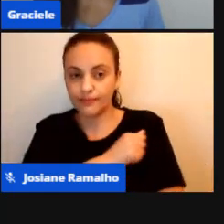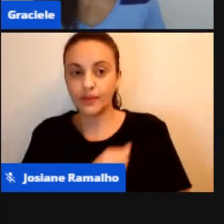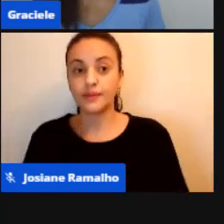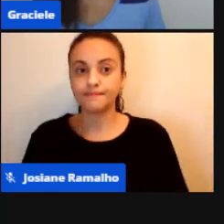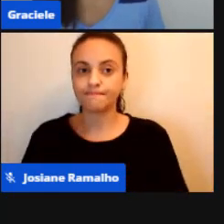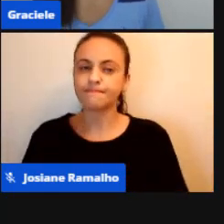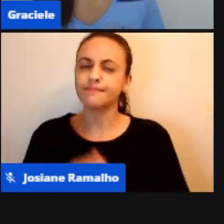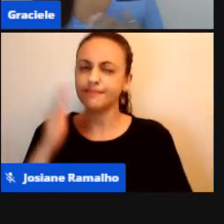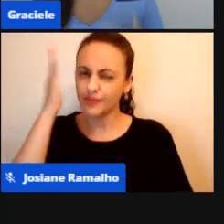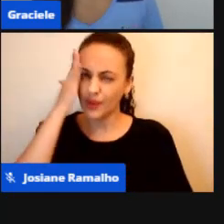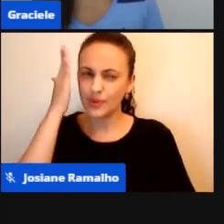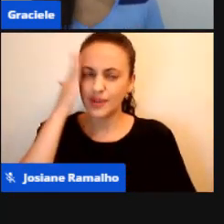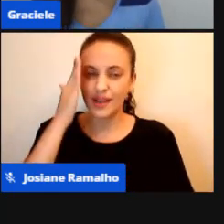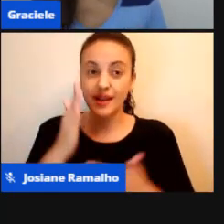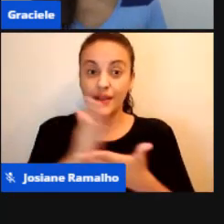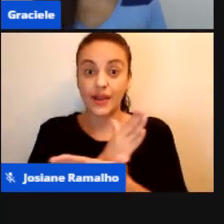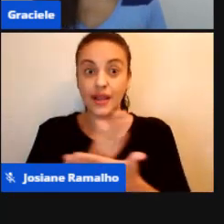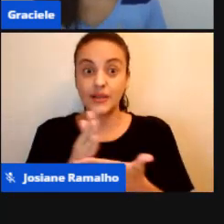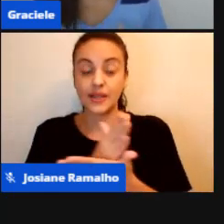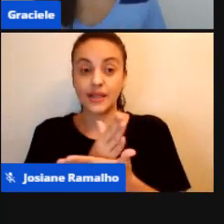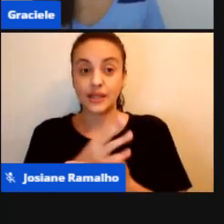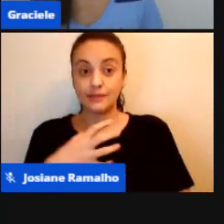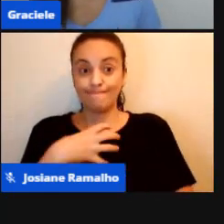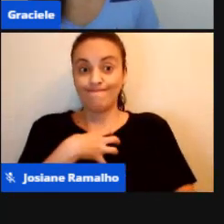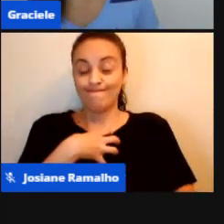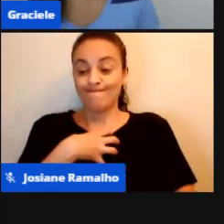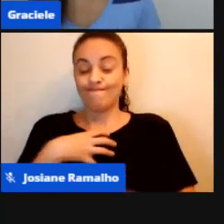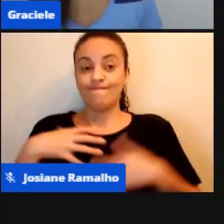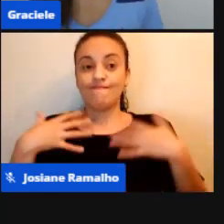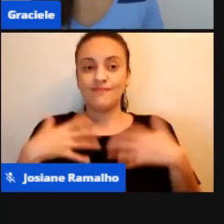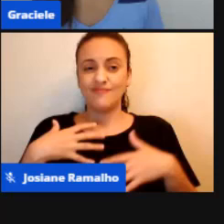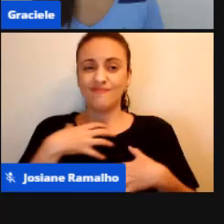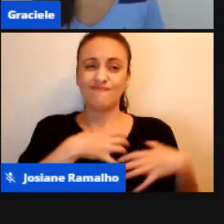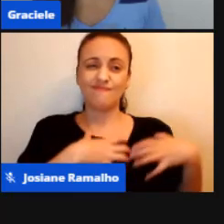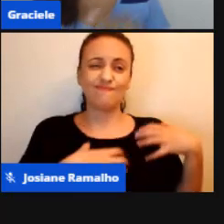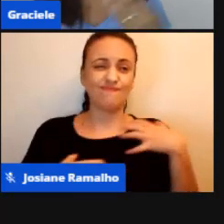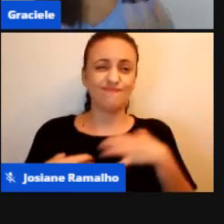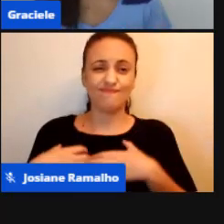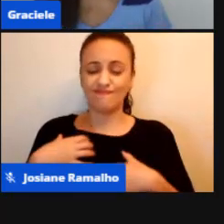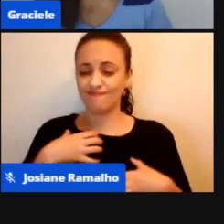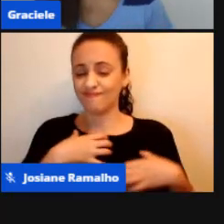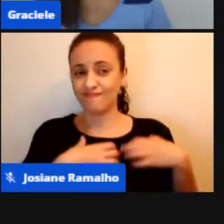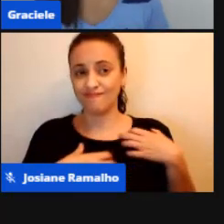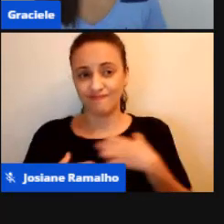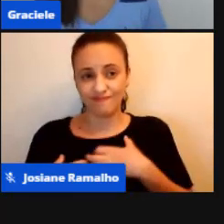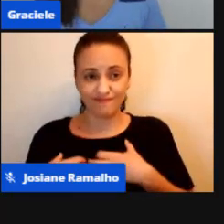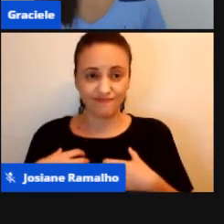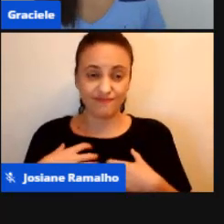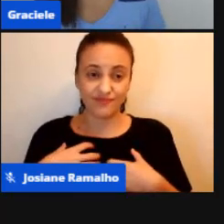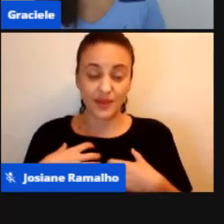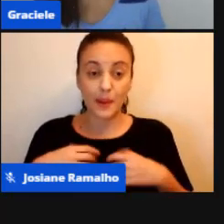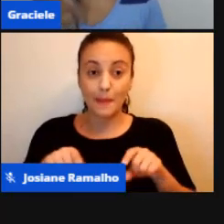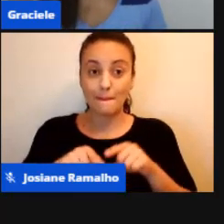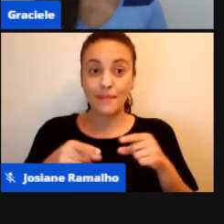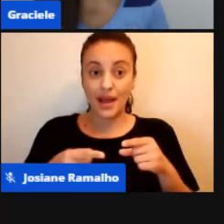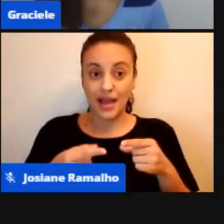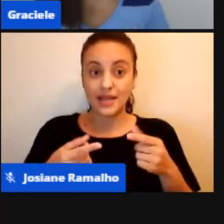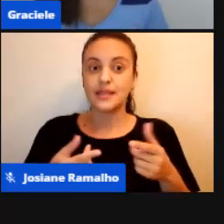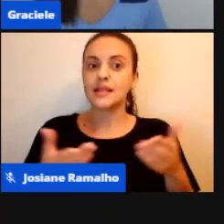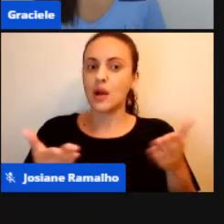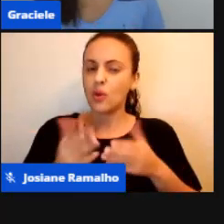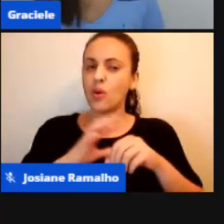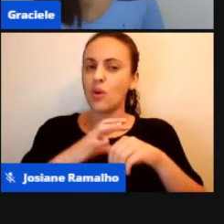frustramos Mas em momento Algum Neste momento De pandemia Nós nos furtamos De correr